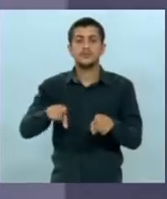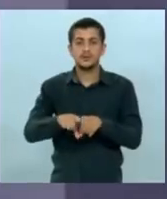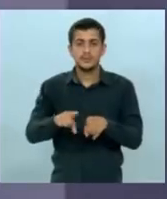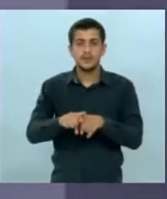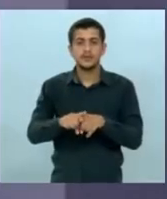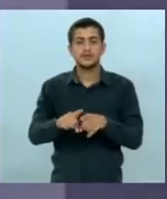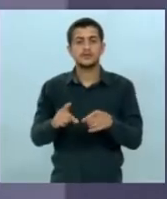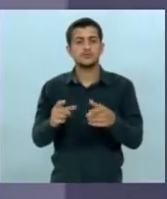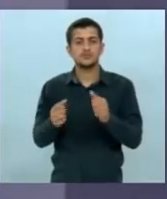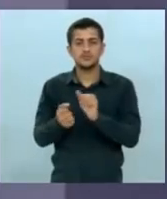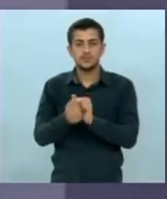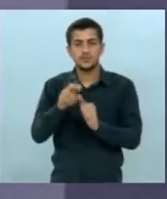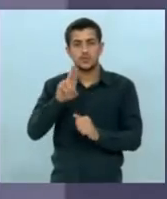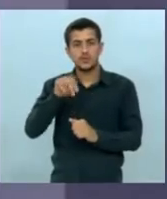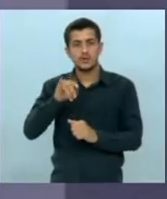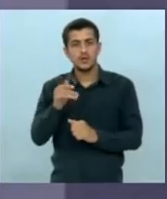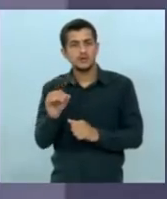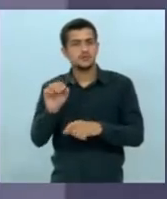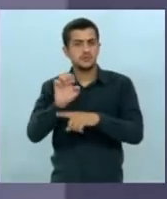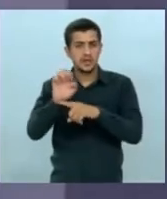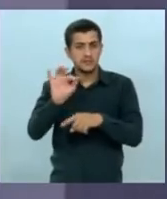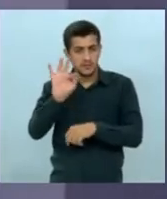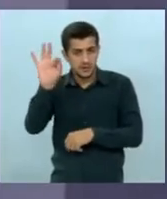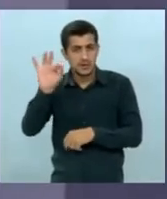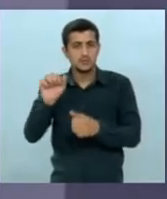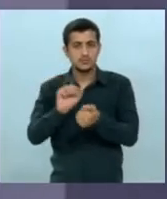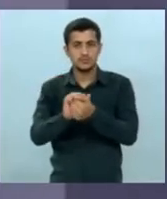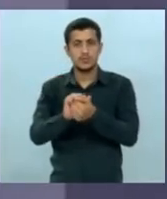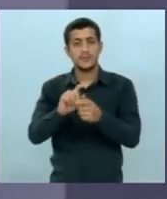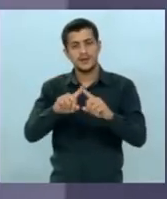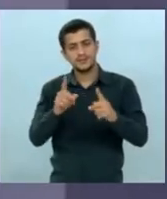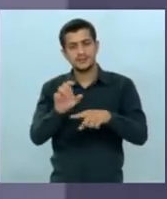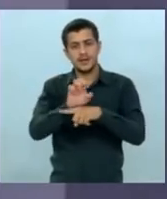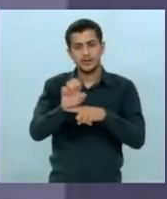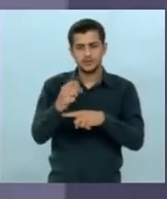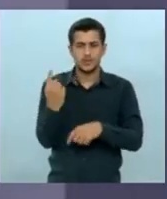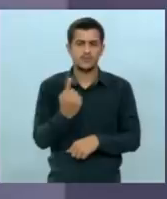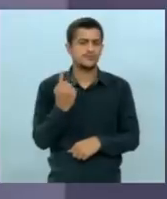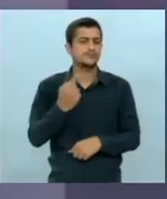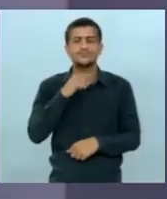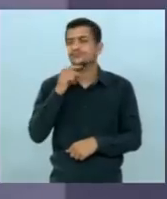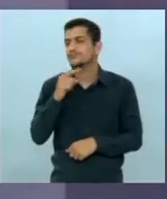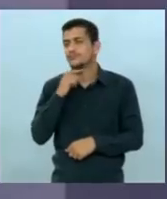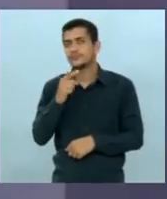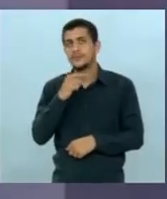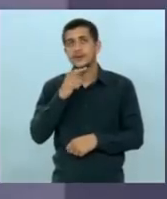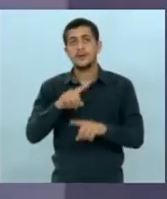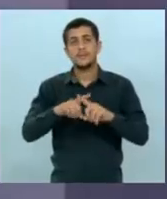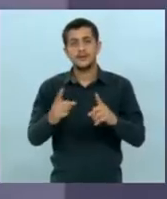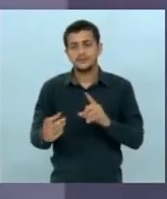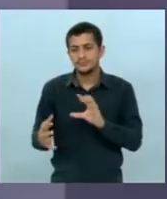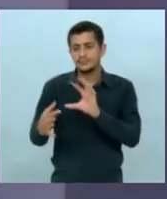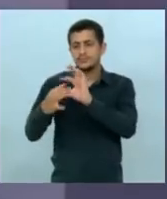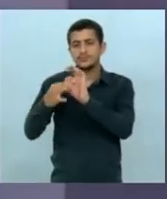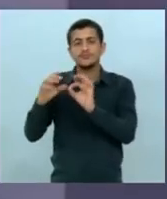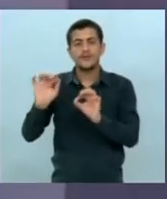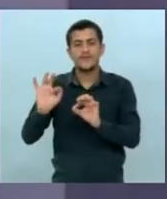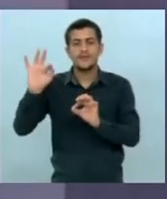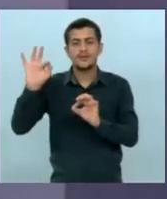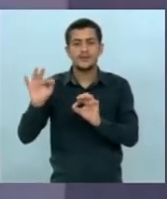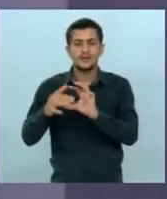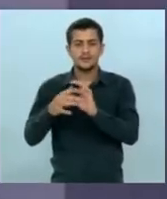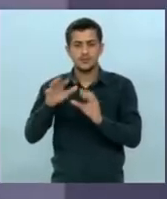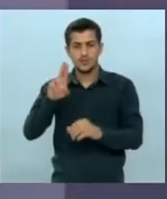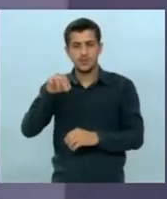União ter a participação do Estado. O Estado de Mato Grosso do Sul sozinho, lógico, não vai fazer nada disso. Então, em comunhão com a União em parceria com a